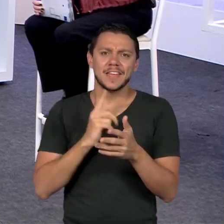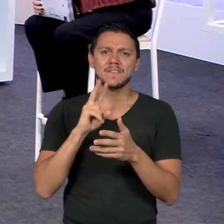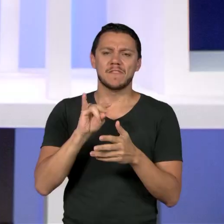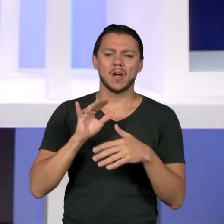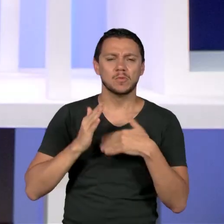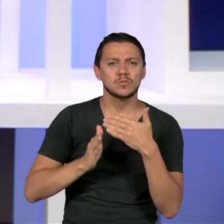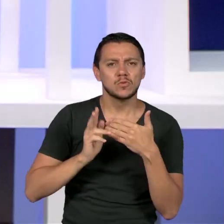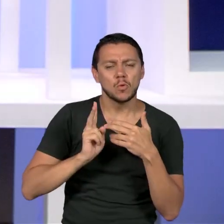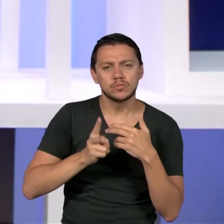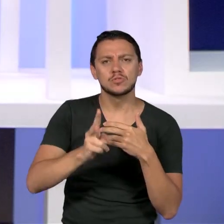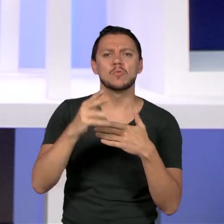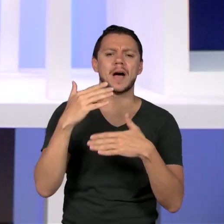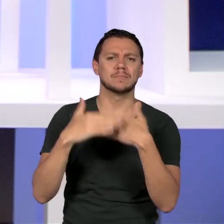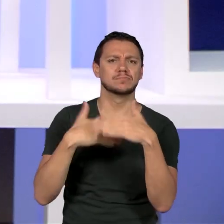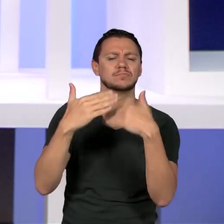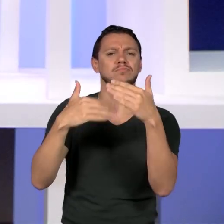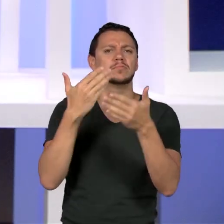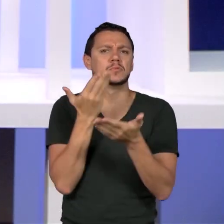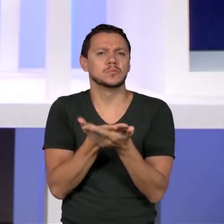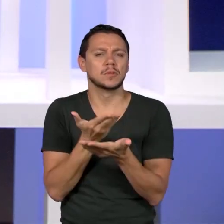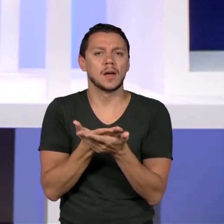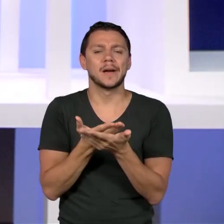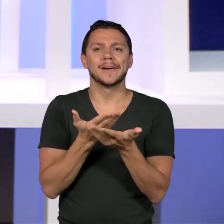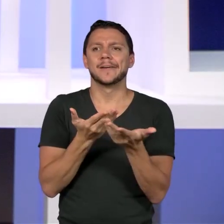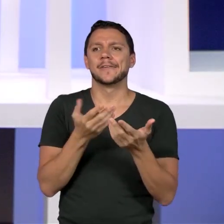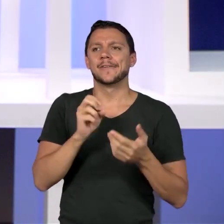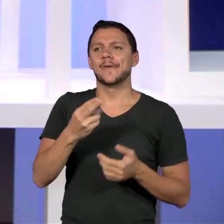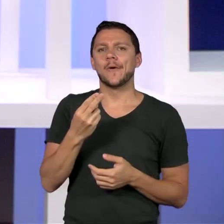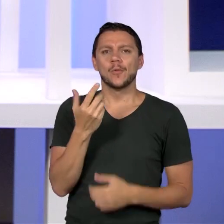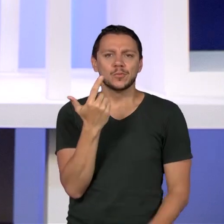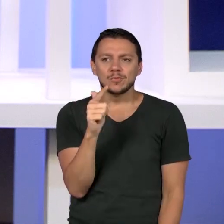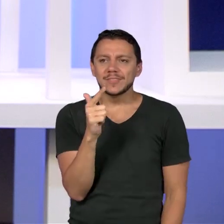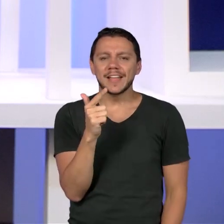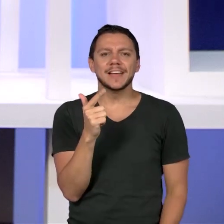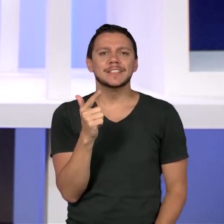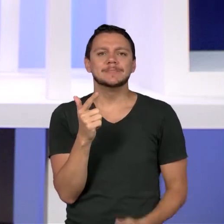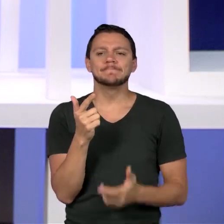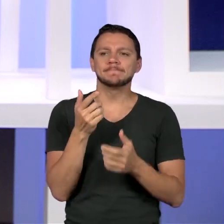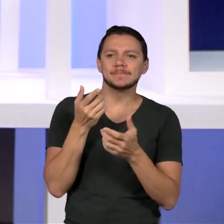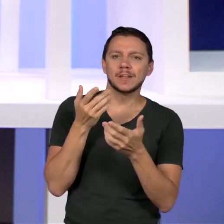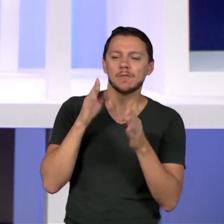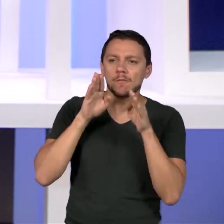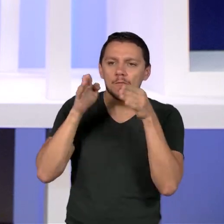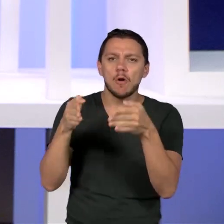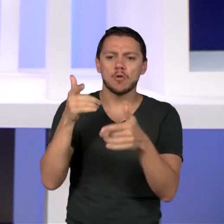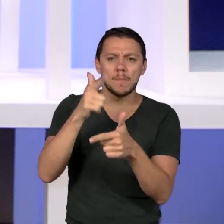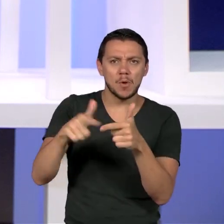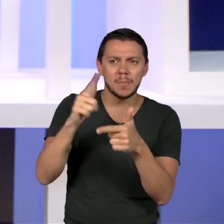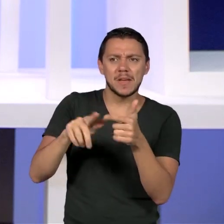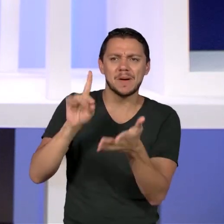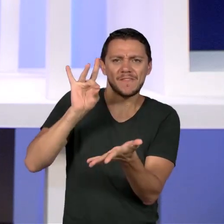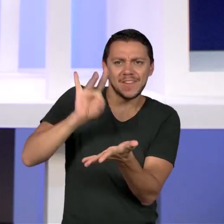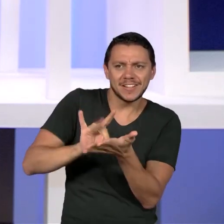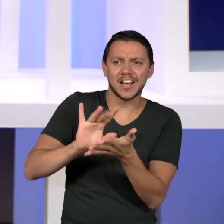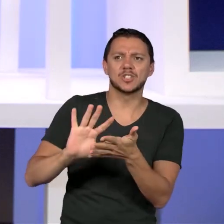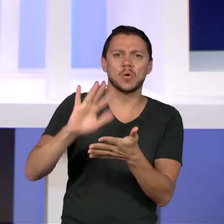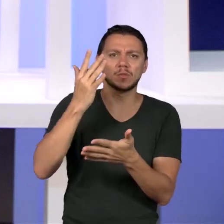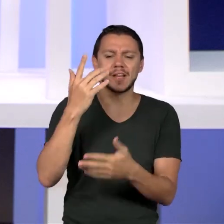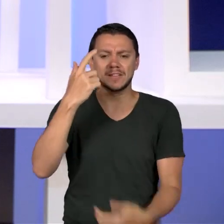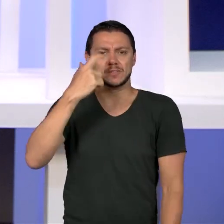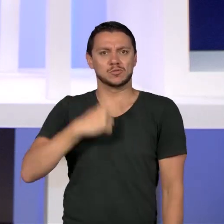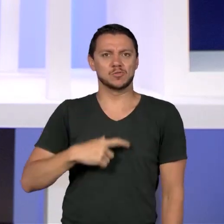não se levem em consideração os problemas que, eventualmente, são os problemas da docência,